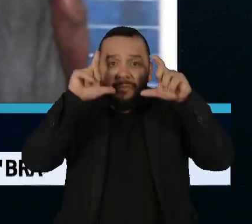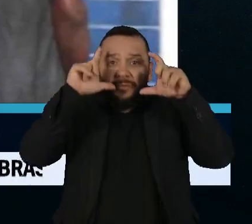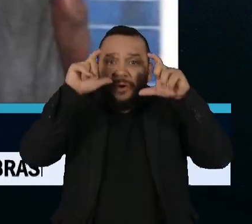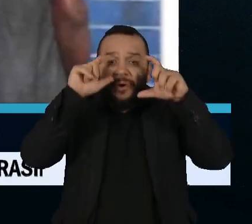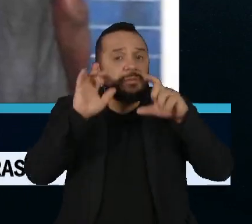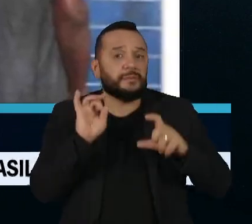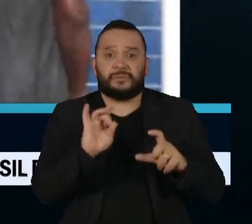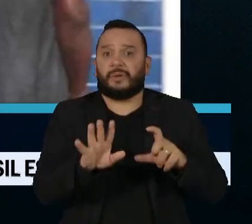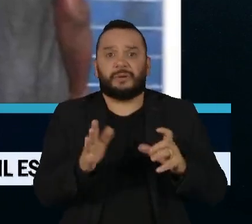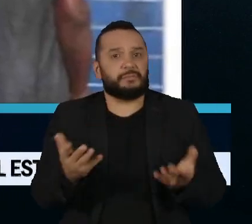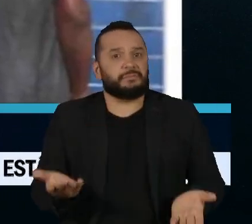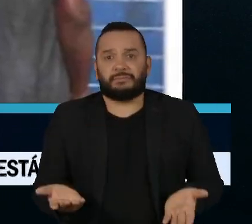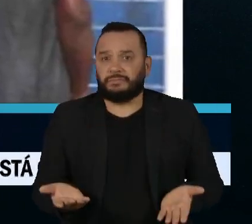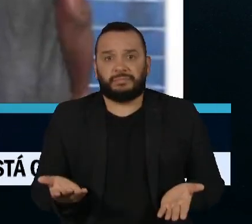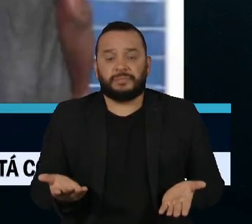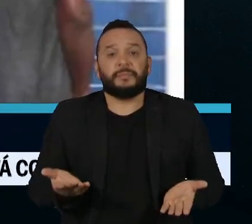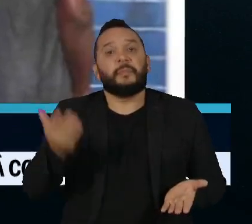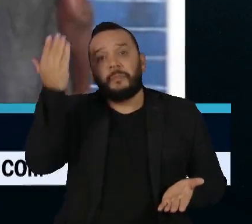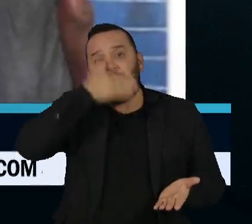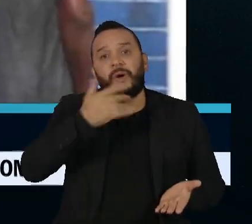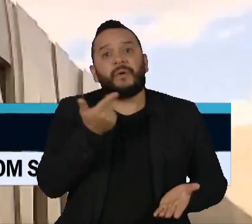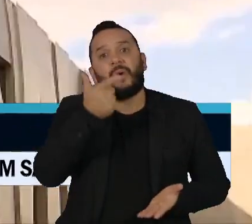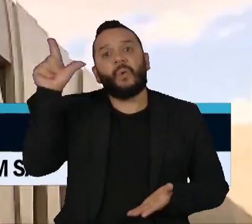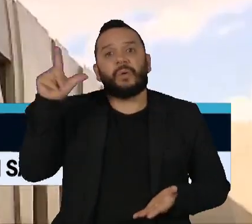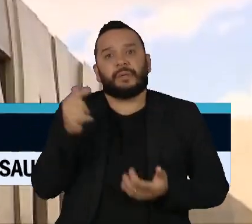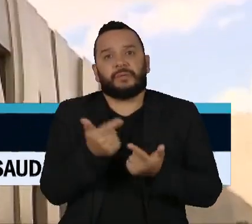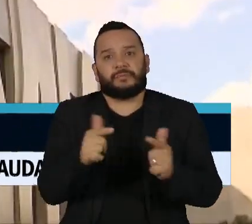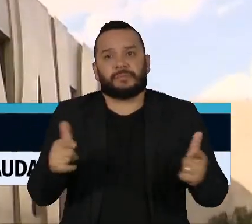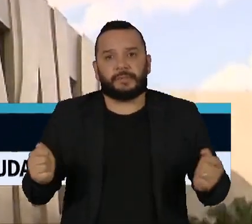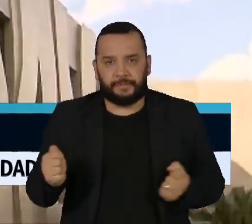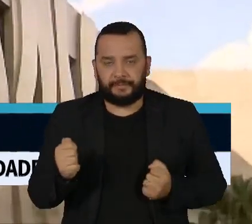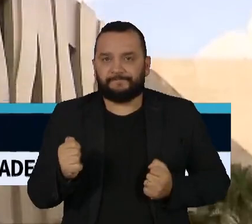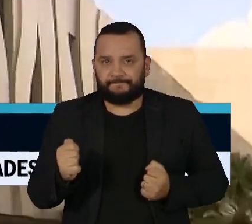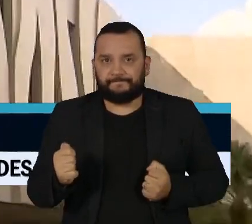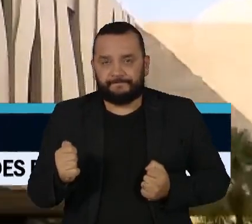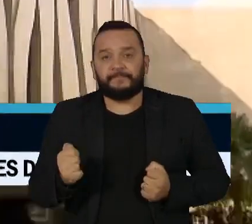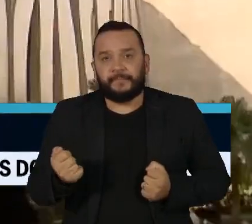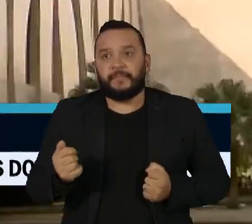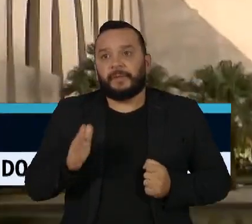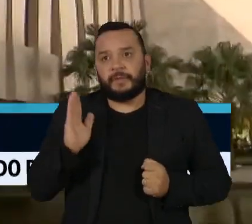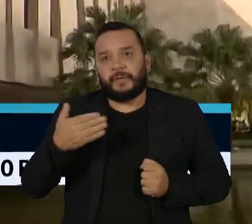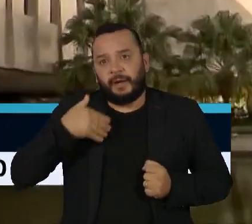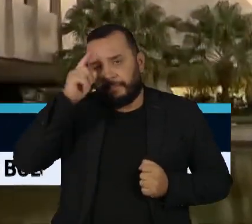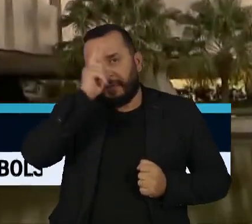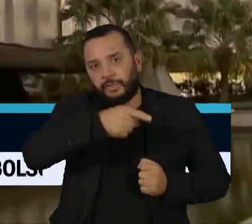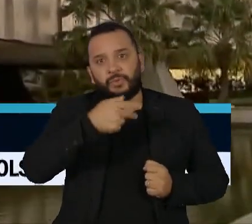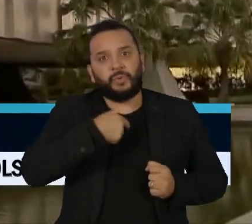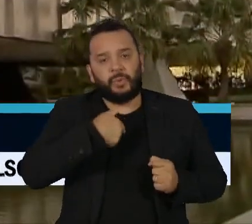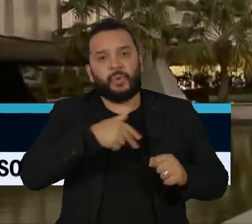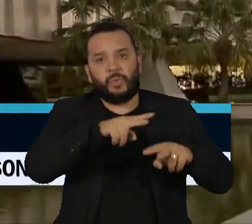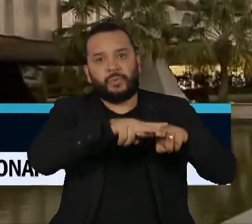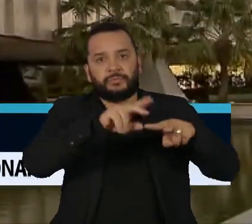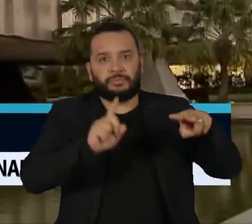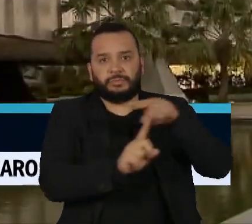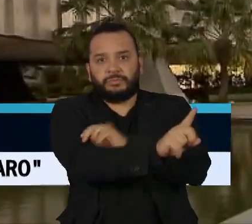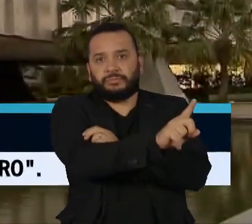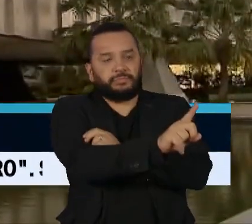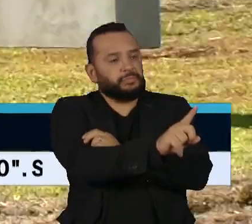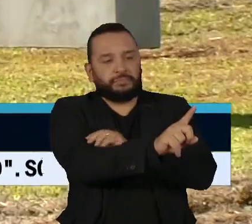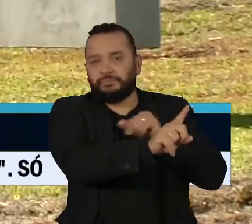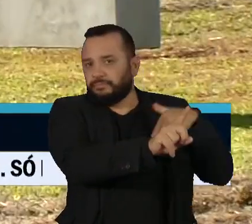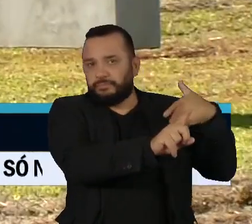reconhecimento fotográfico, sem outras provas. Ao determinar a soltura de Paulo, o Superior Tribunal de Justiça